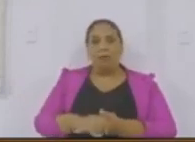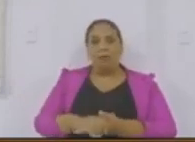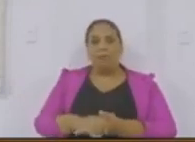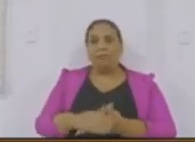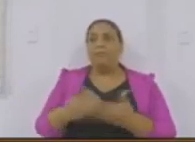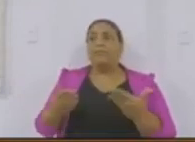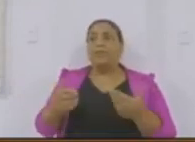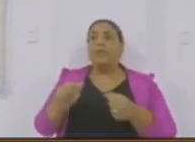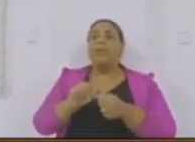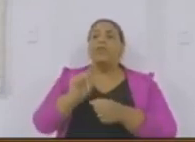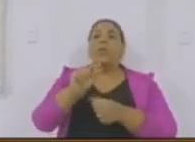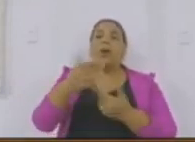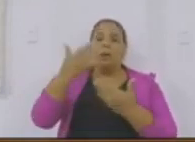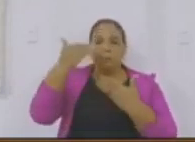palavra, presidente. tchau. Tchau.